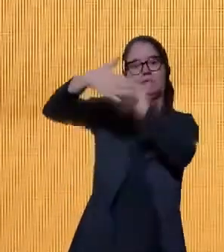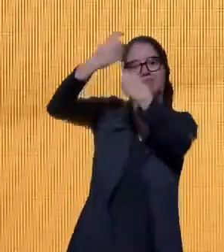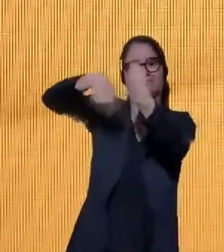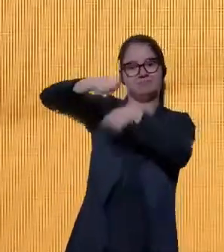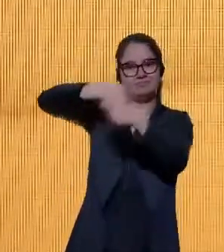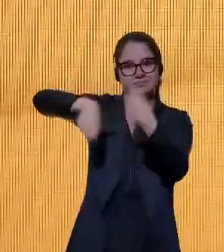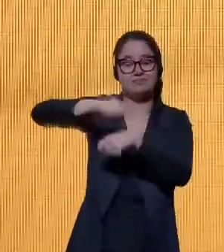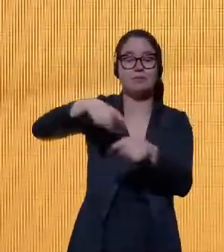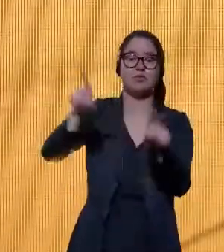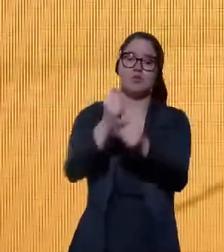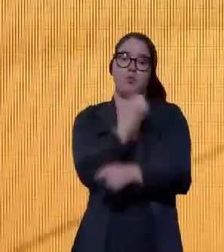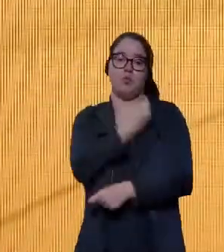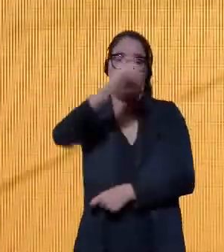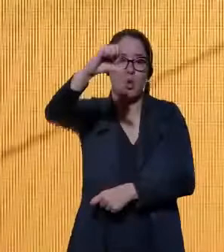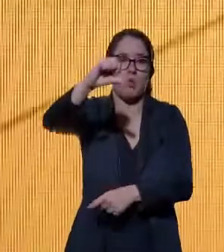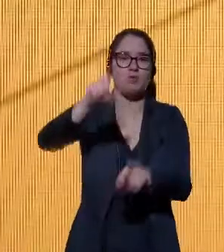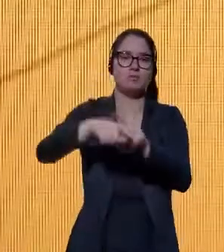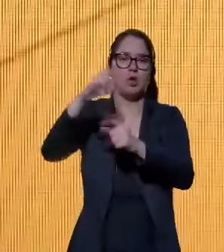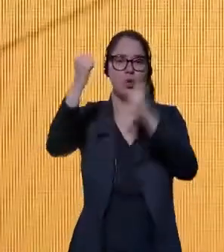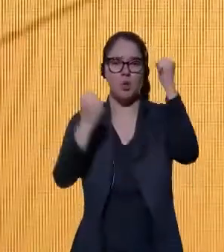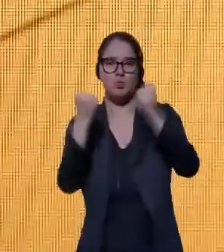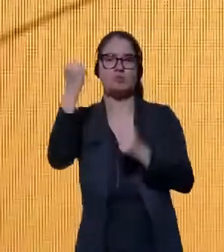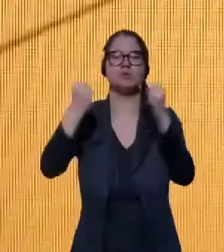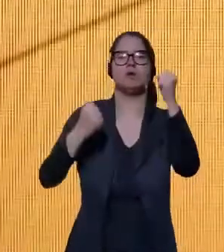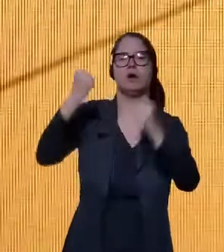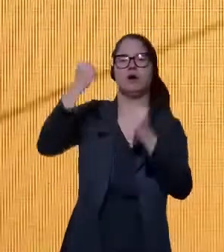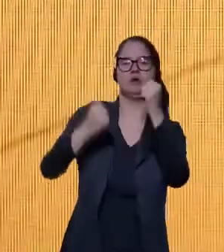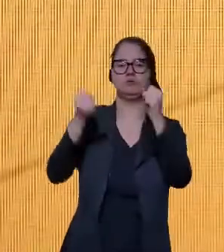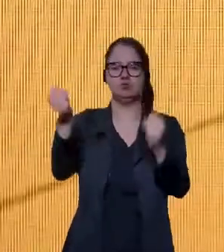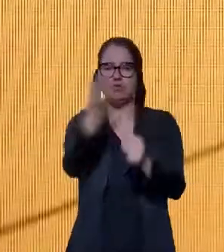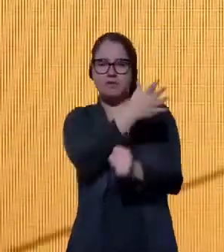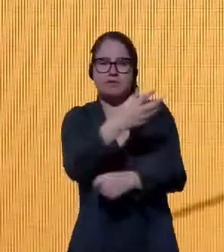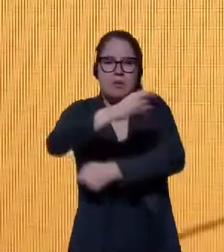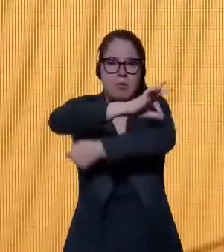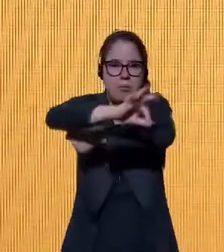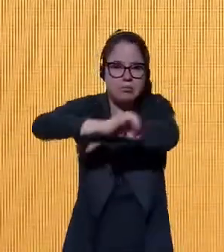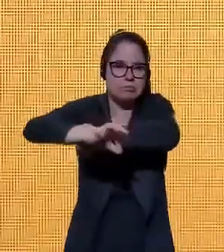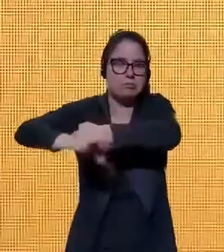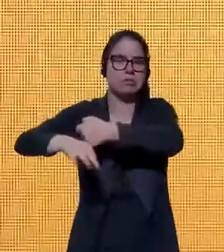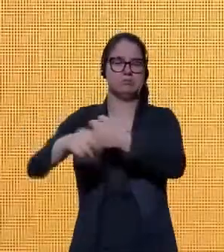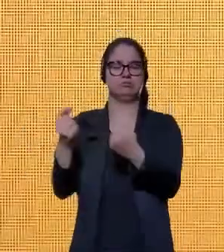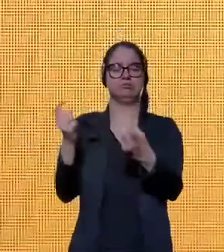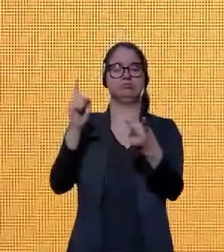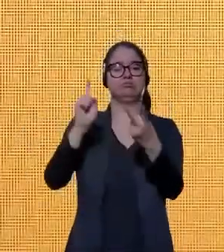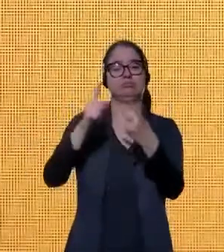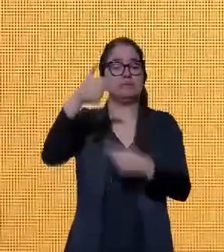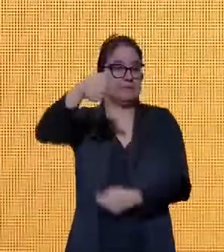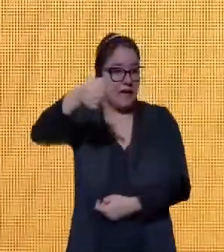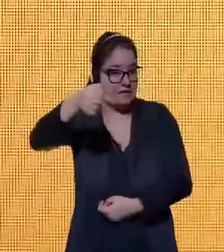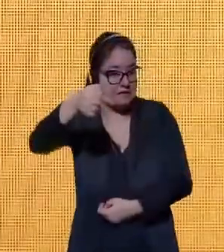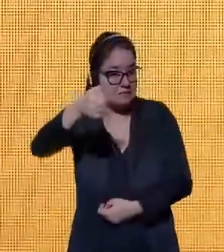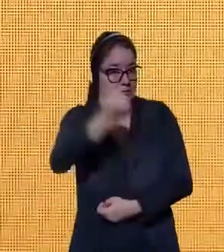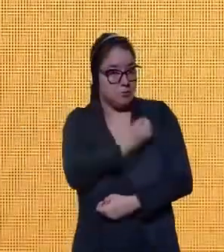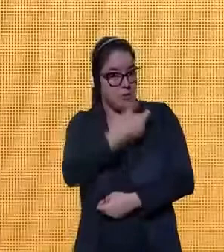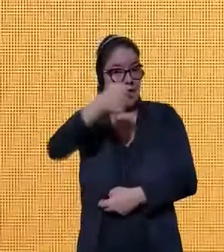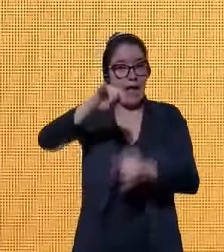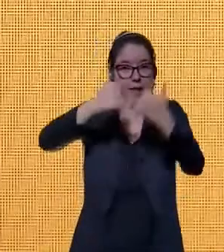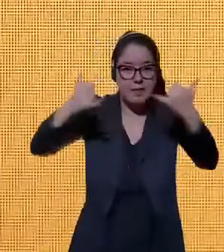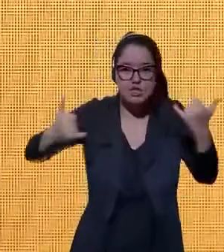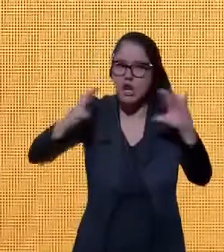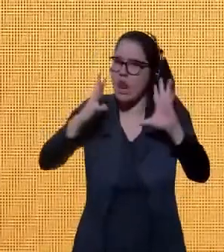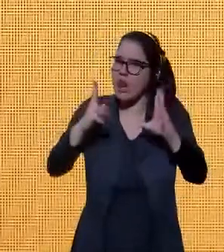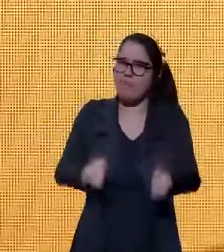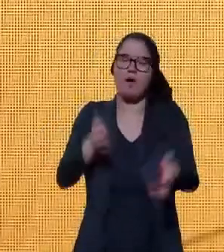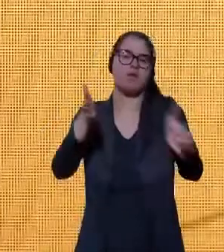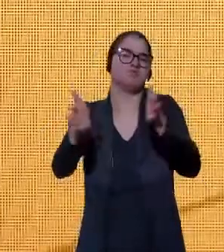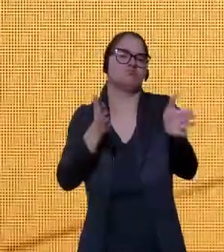a ODS 9, que é Indústria, Inovação e Infraestrutura, a ODS 7, que é de energia limpa e